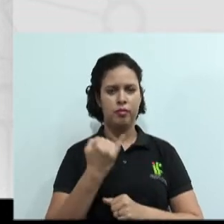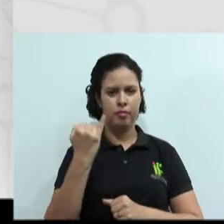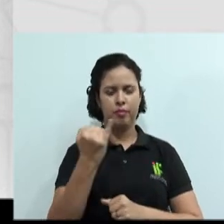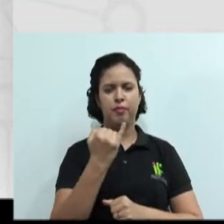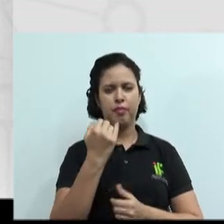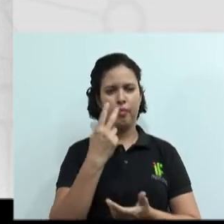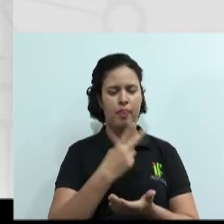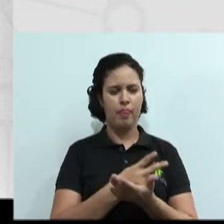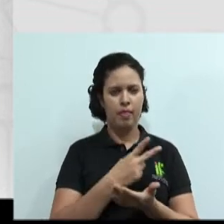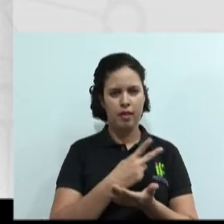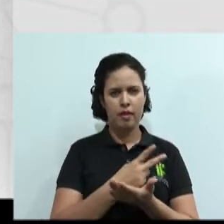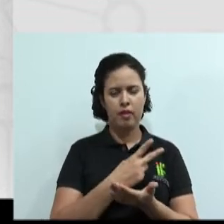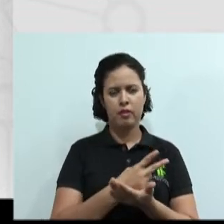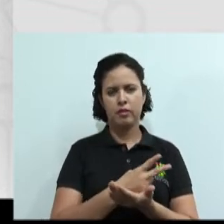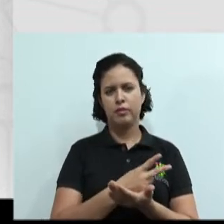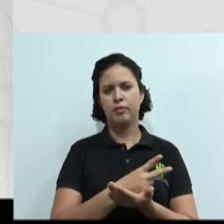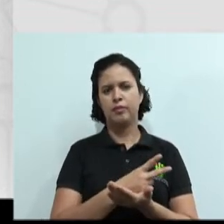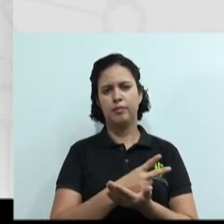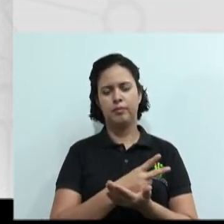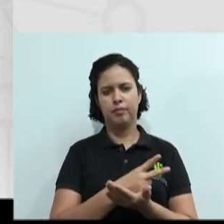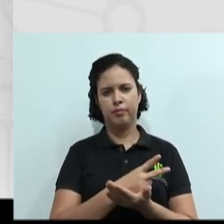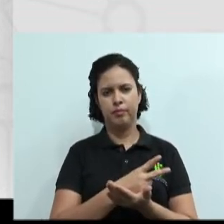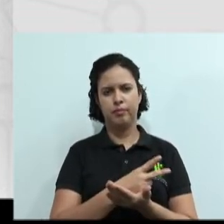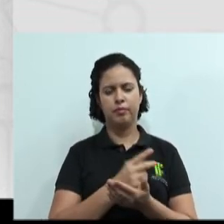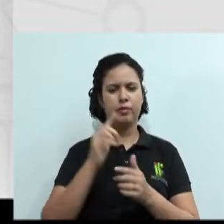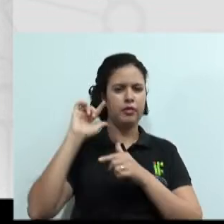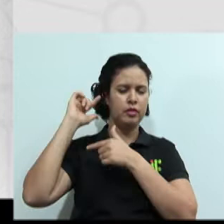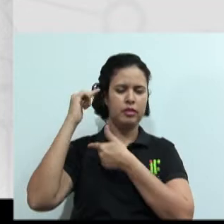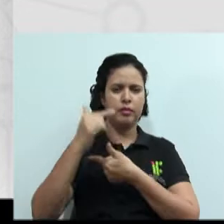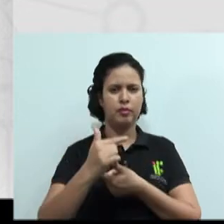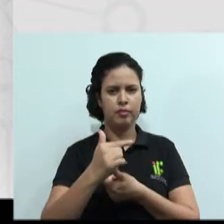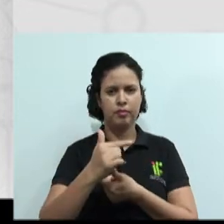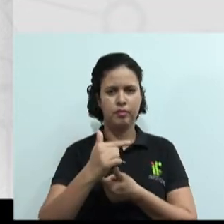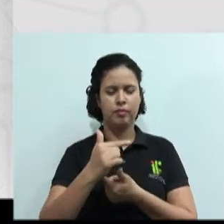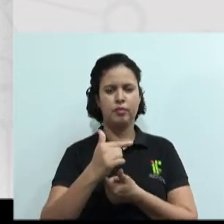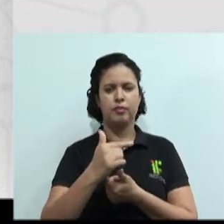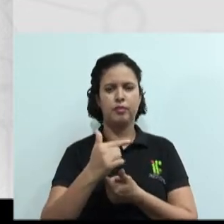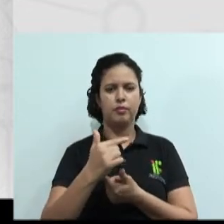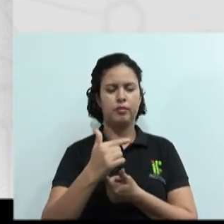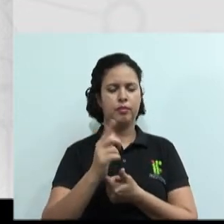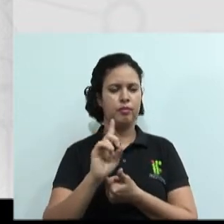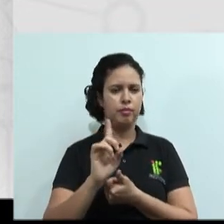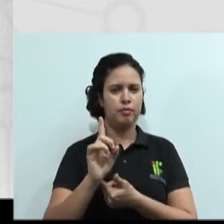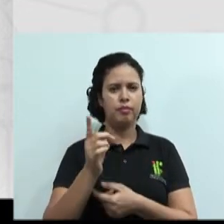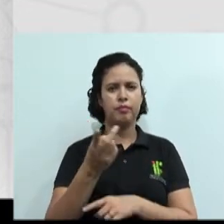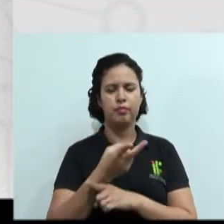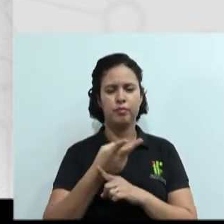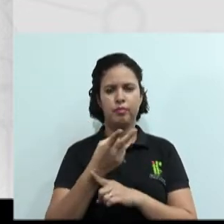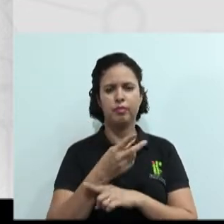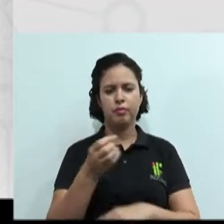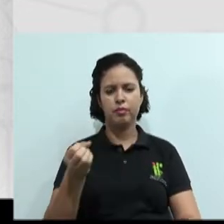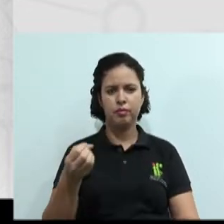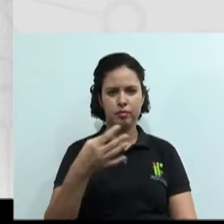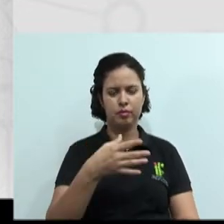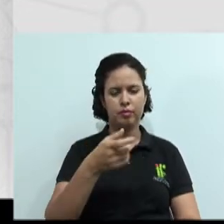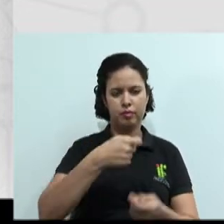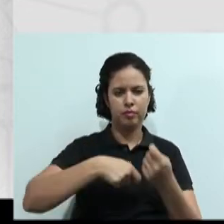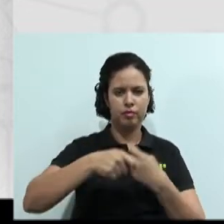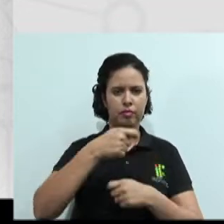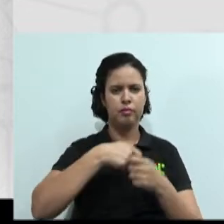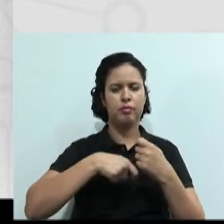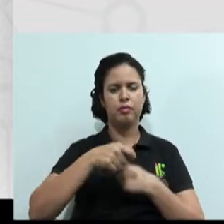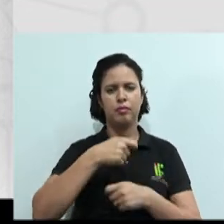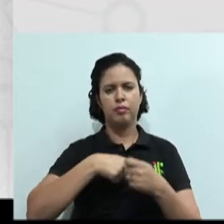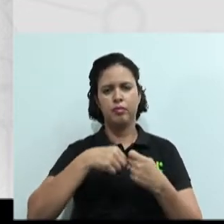você deixar de evitar essas formas tradicionais aí e buscar formas alternativas, formas novas de negociar